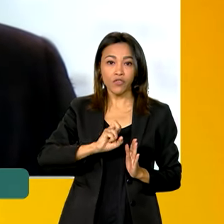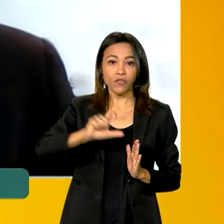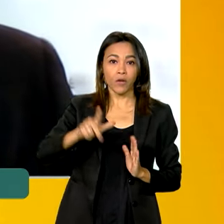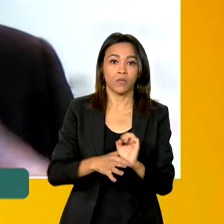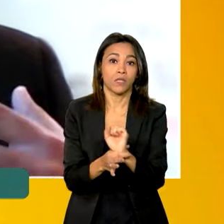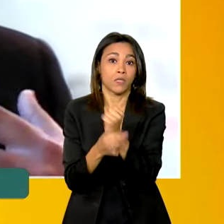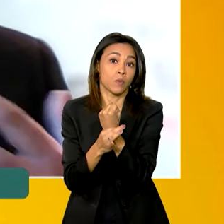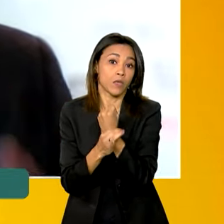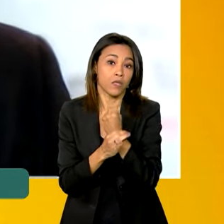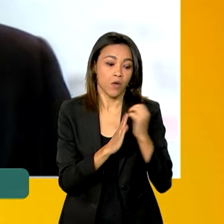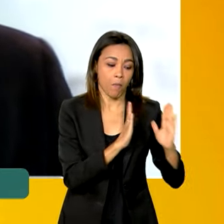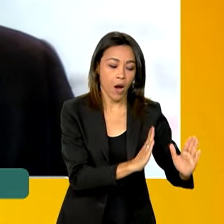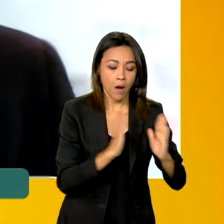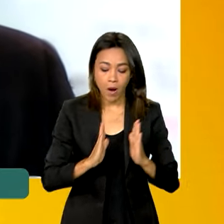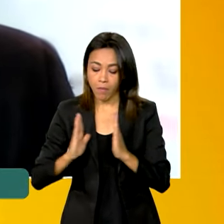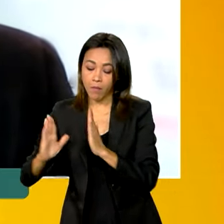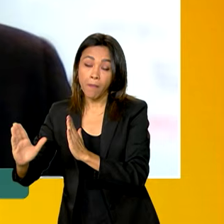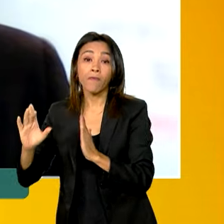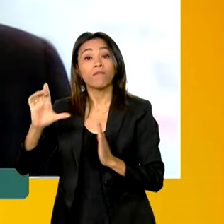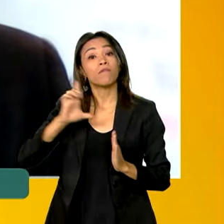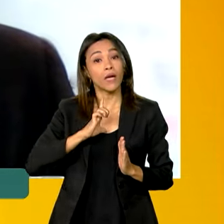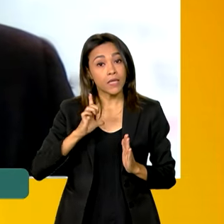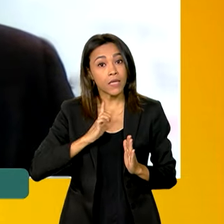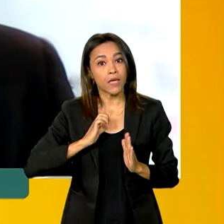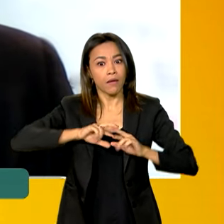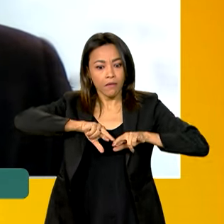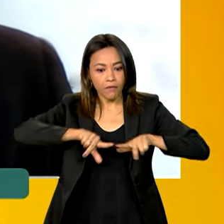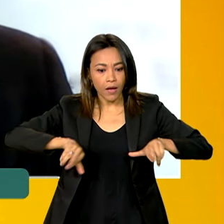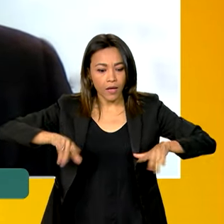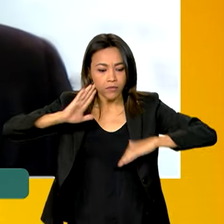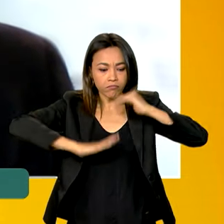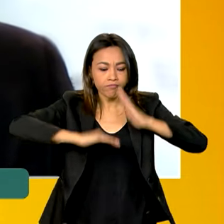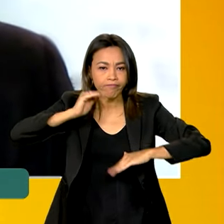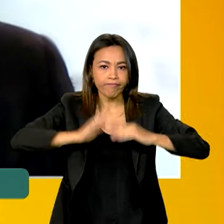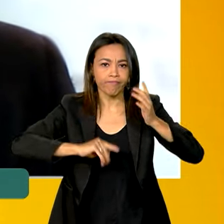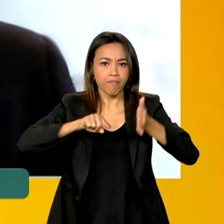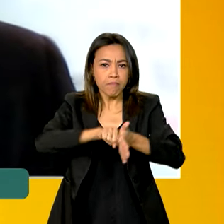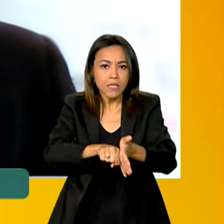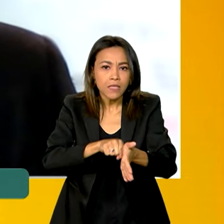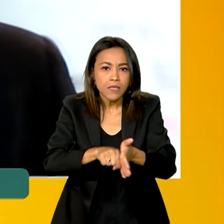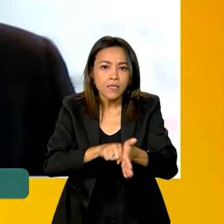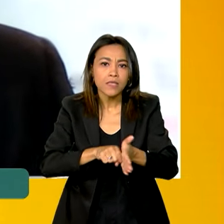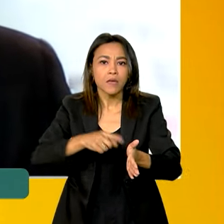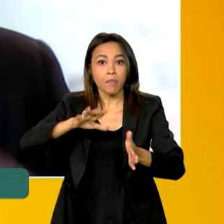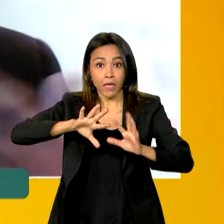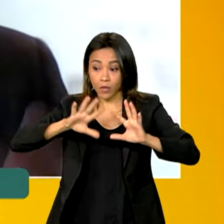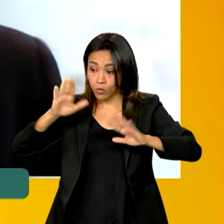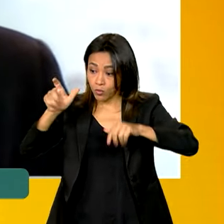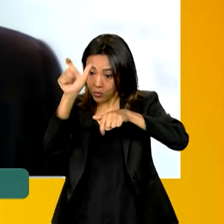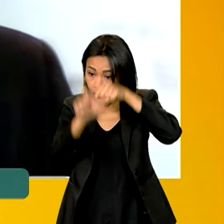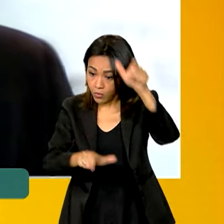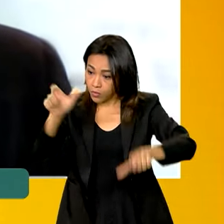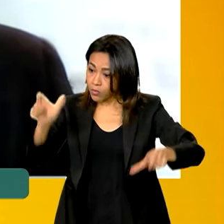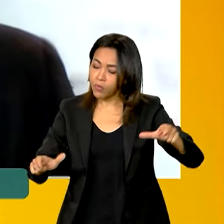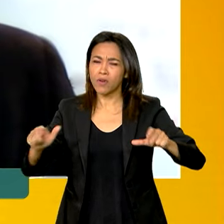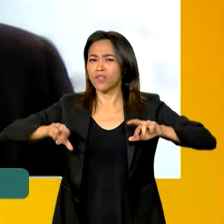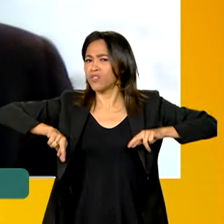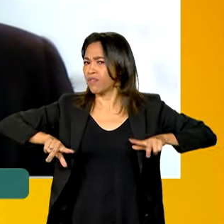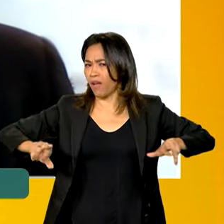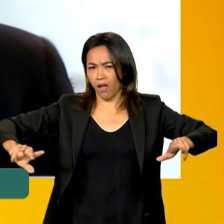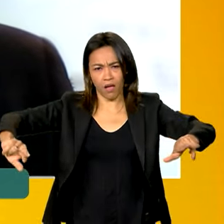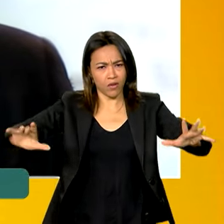nós também teremos uma variedade de capacidades científicas para que os pesquisadores da comunidade científica e de outros setores da